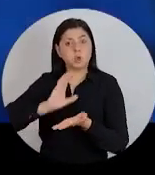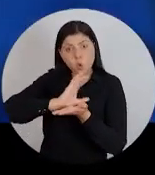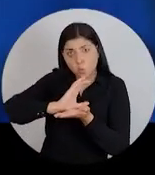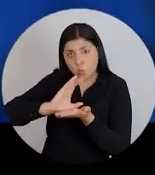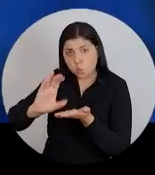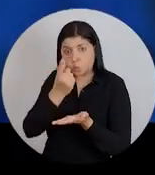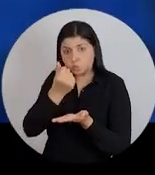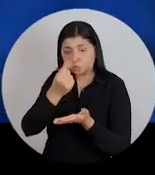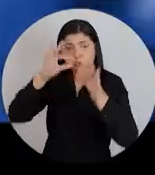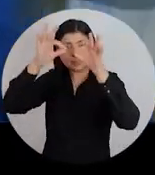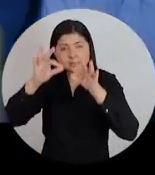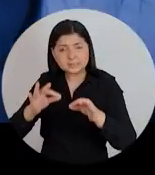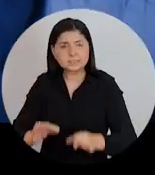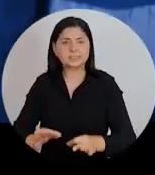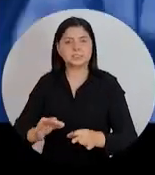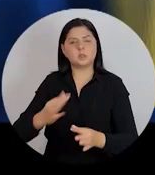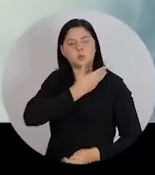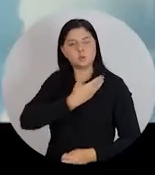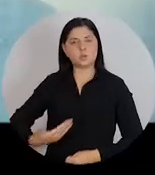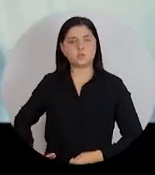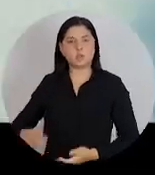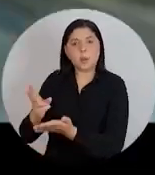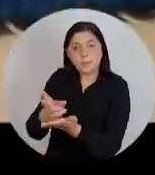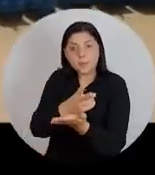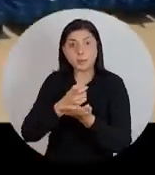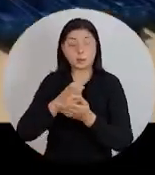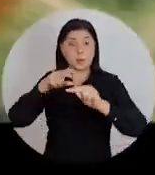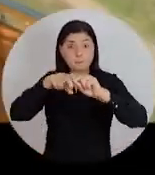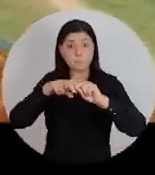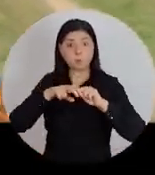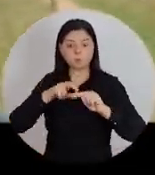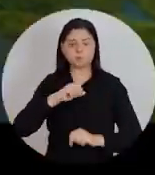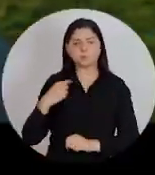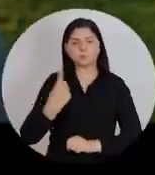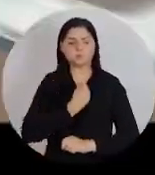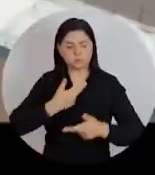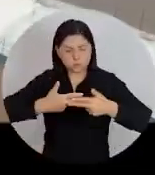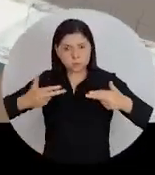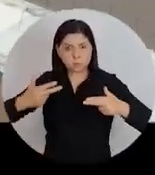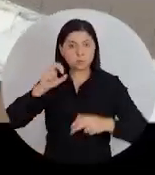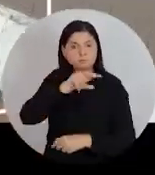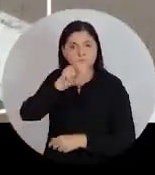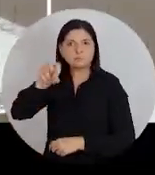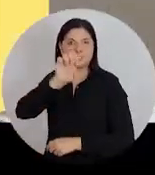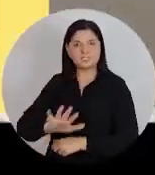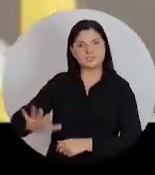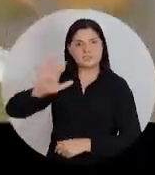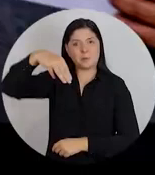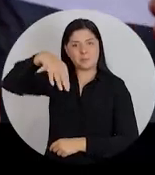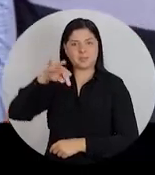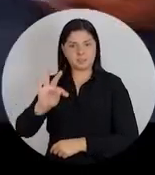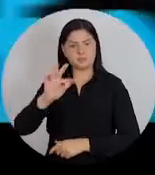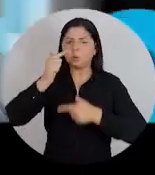Aplicamos corretamente cada centavo do dinheiro público arrecadado. Por isso que tanta coisa está acontecendo nesse Mato Grosso.